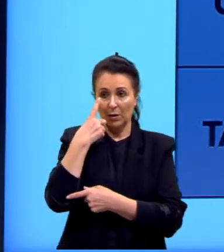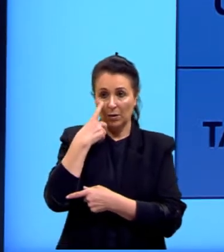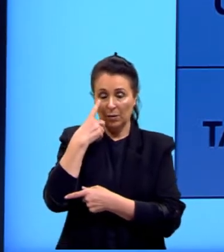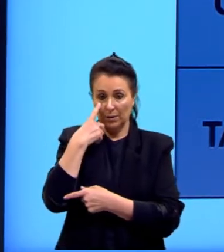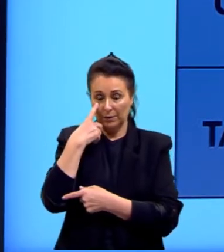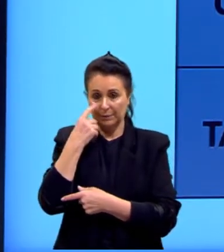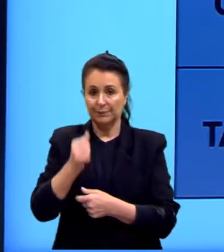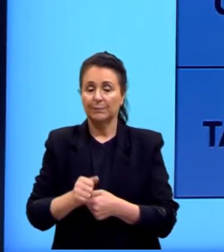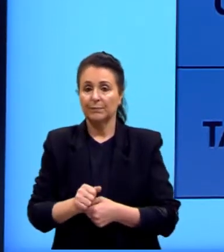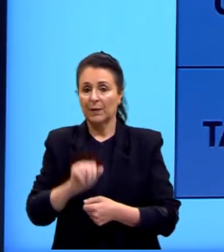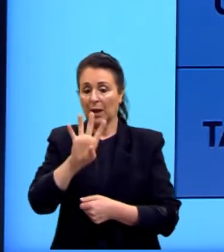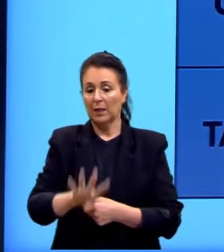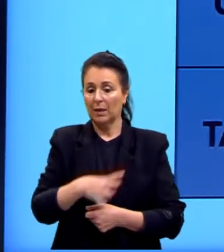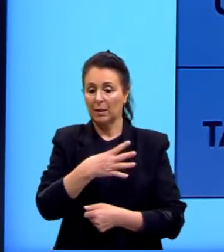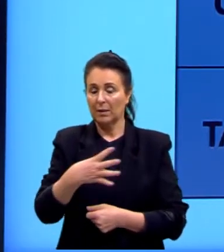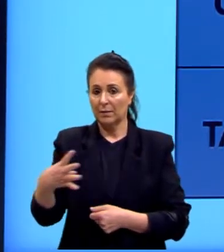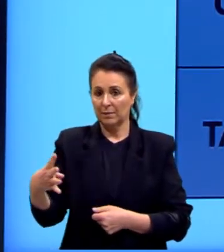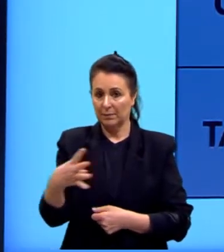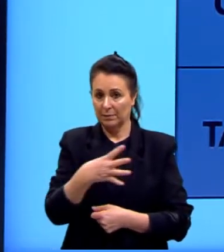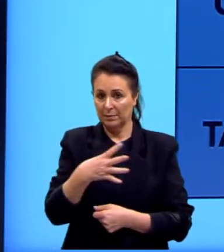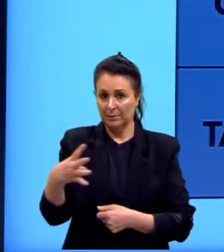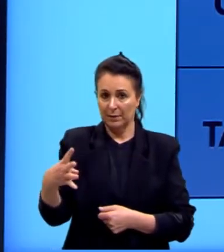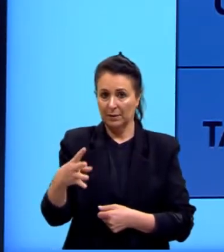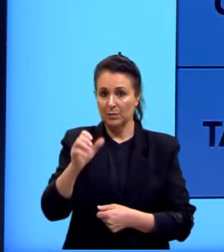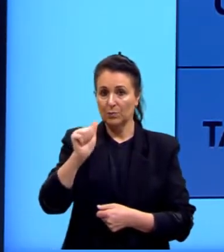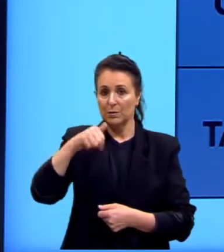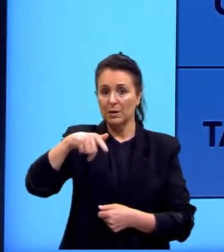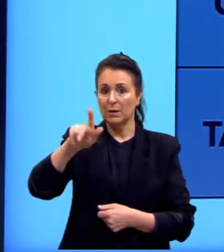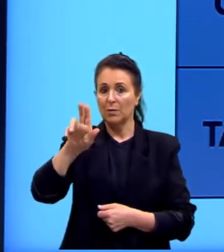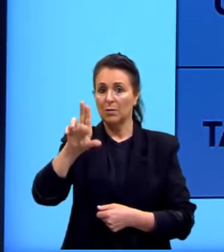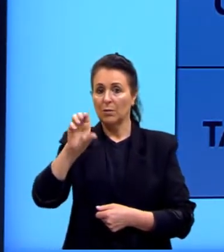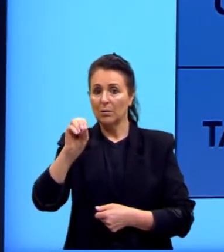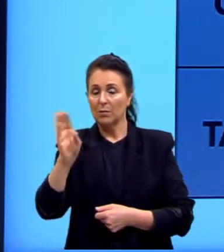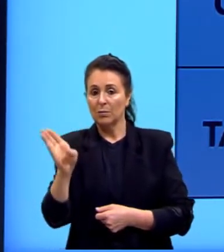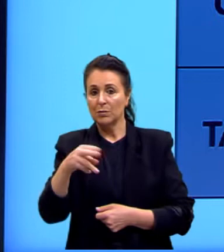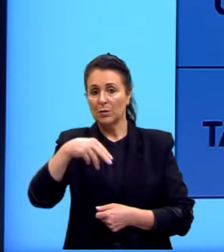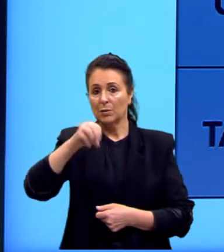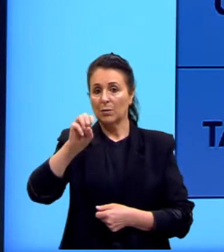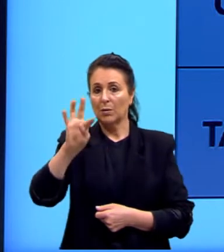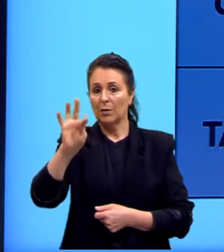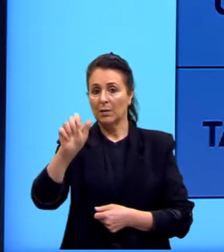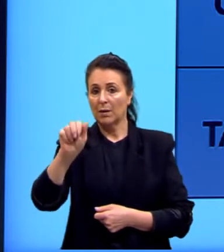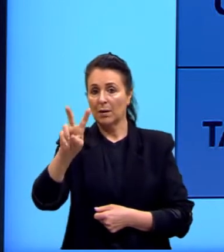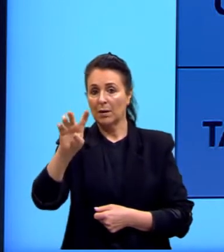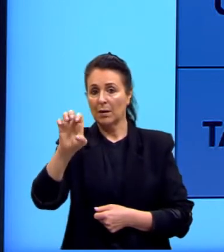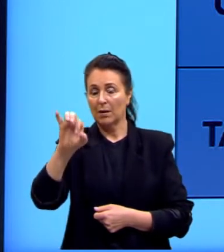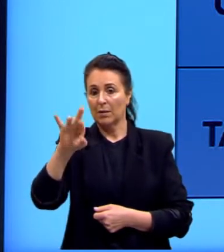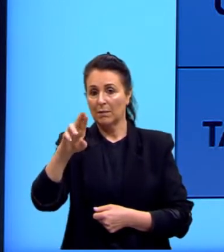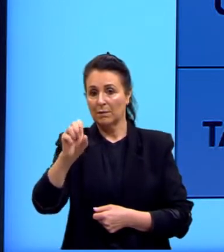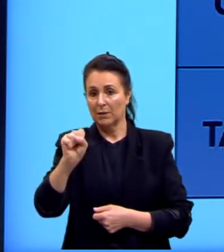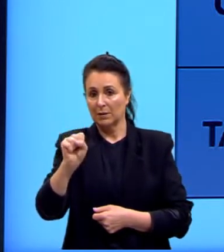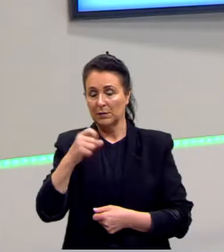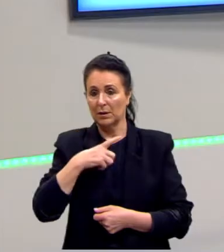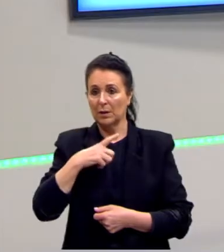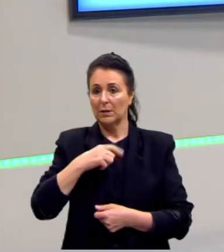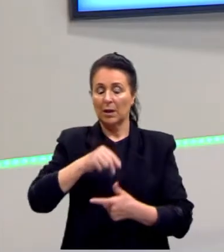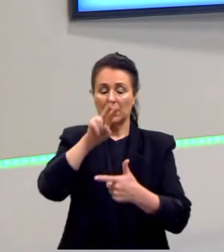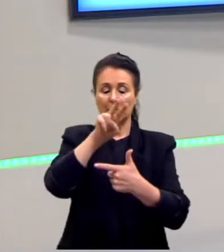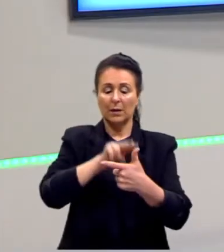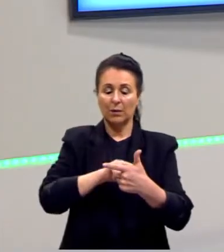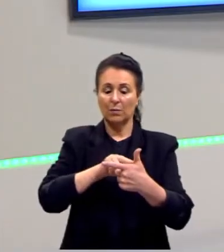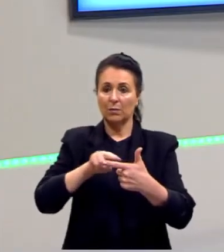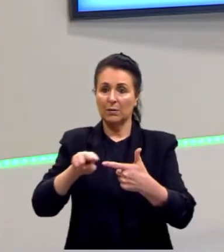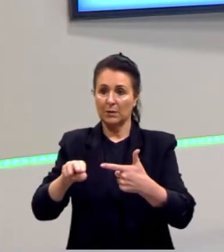vocês a nossa tabela dos ângulos notáveis. Em cada linha nós temos seno, cosseno e tangente.